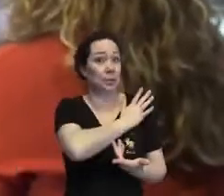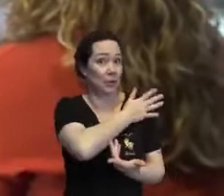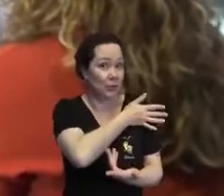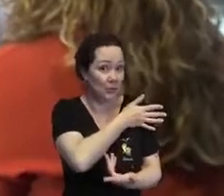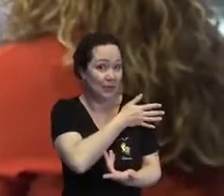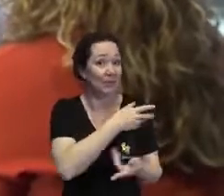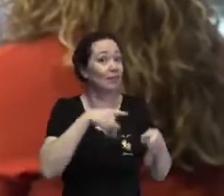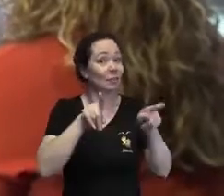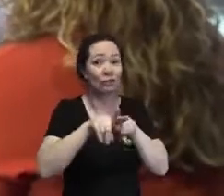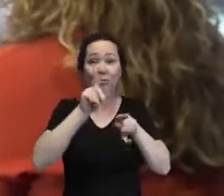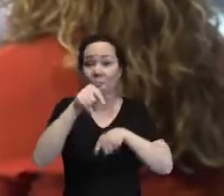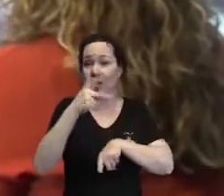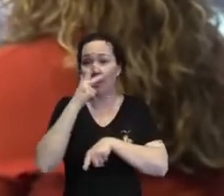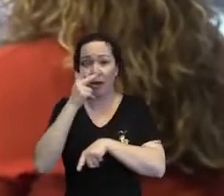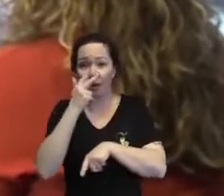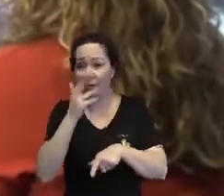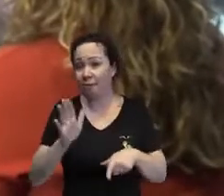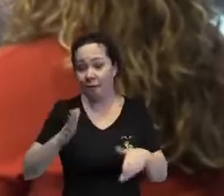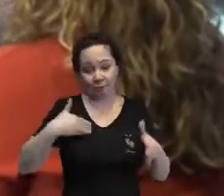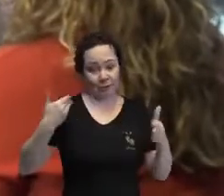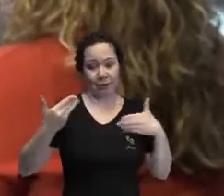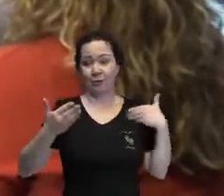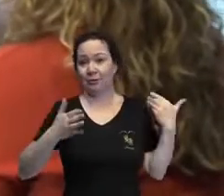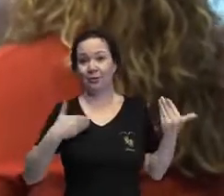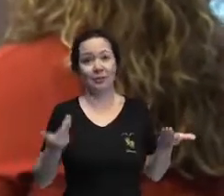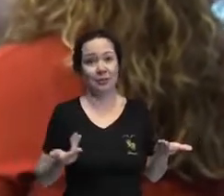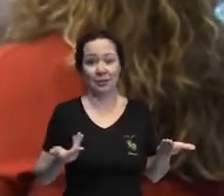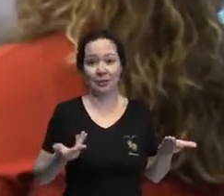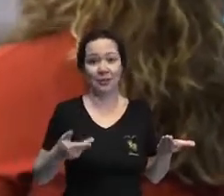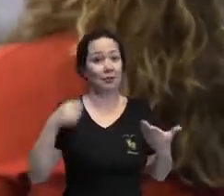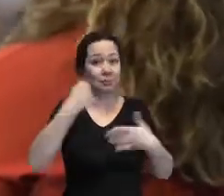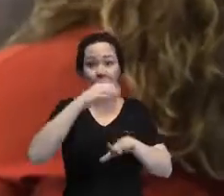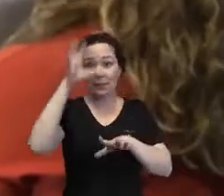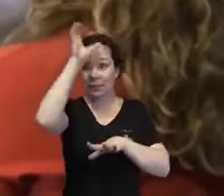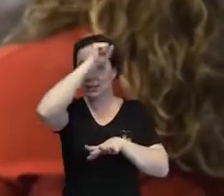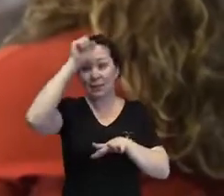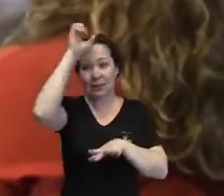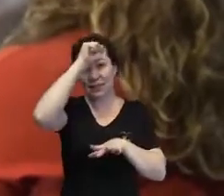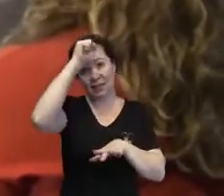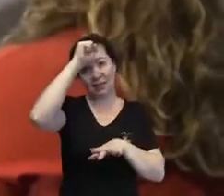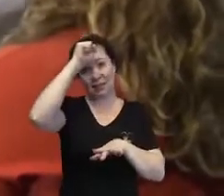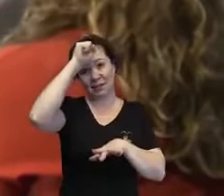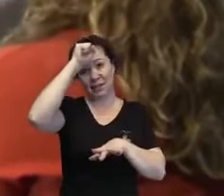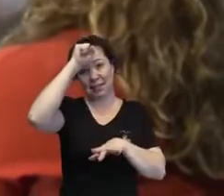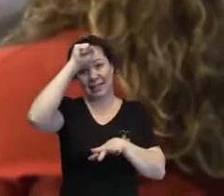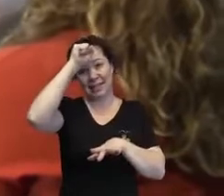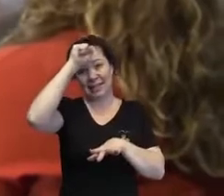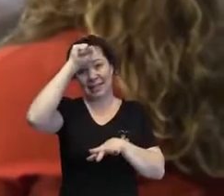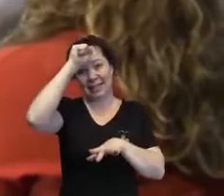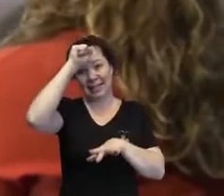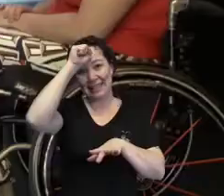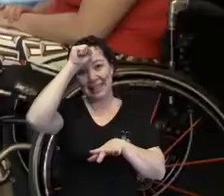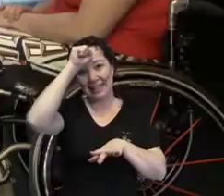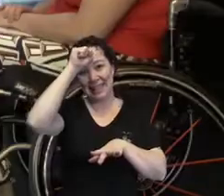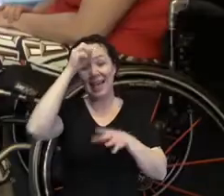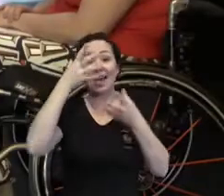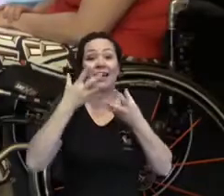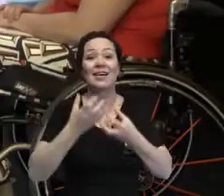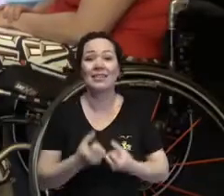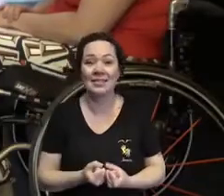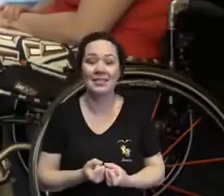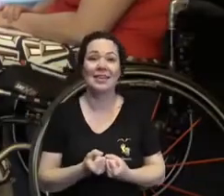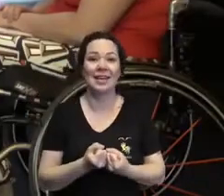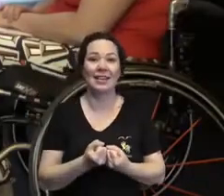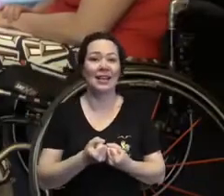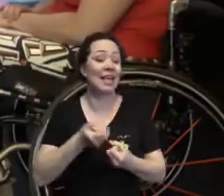de... e de aprendizado, em relação às diferenças, o processo de autoestima também é assim. Ele